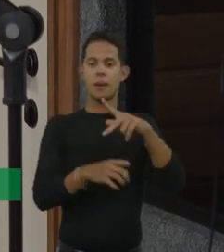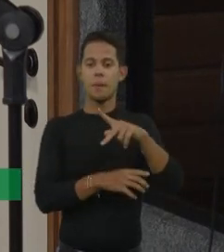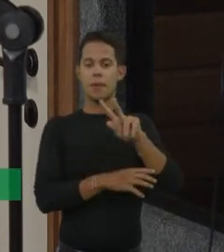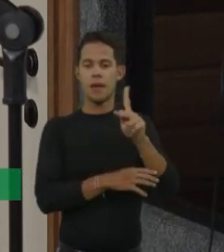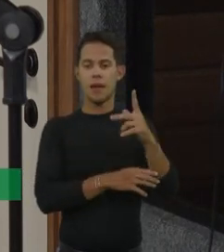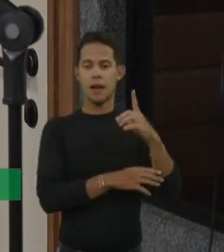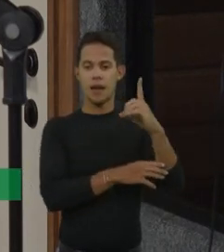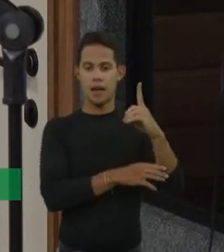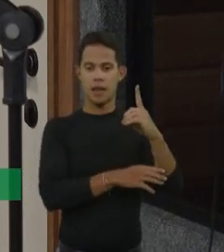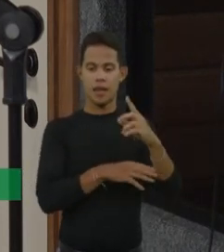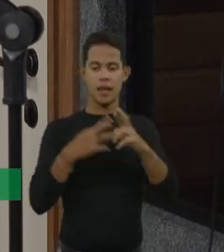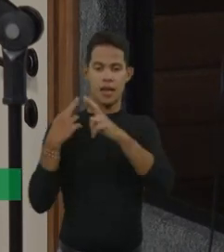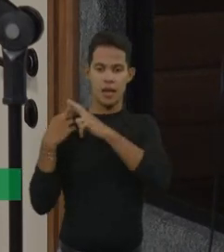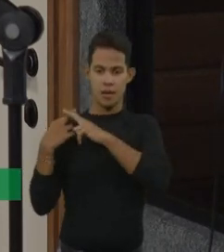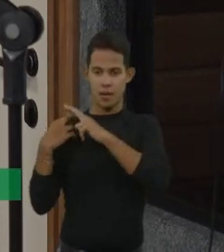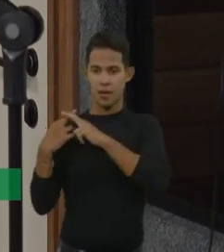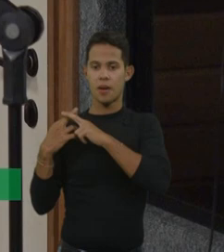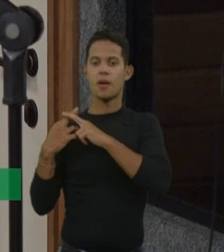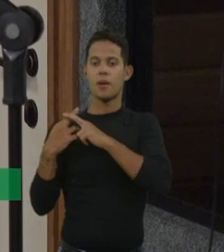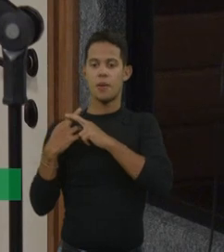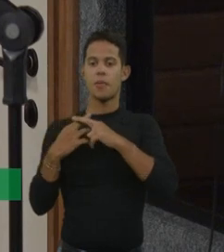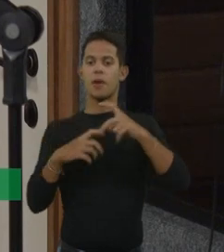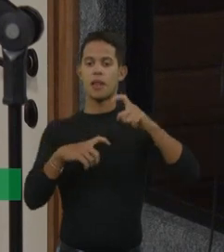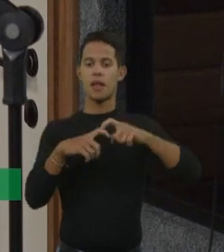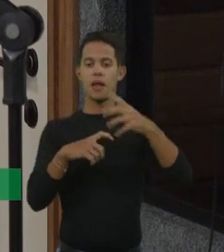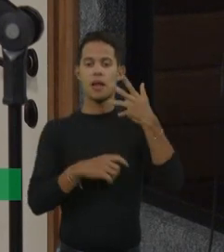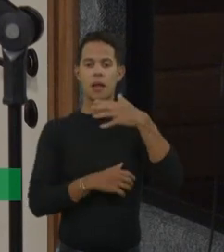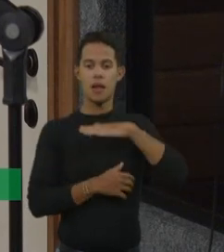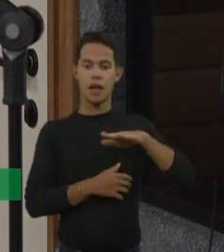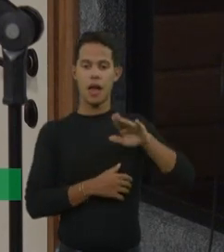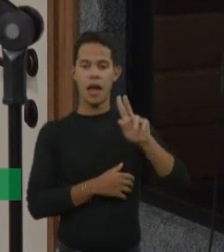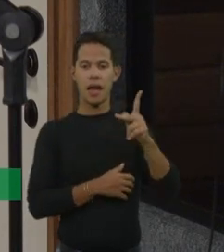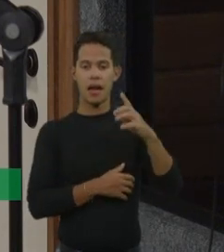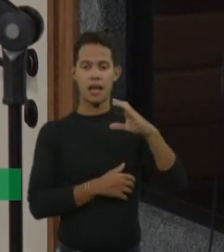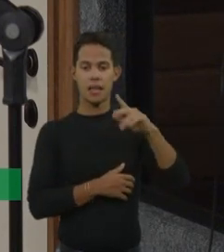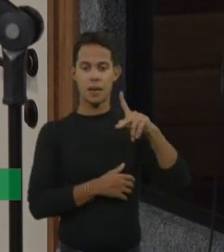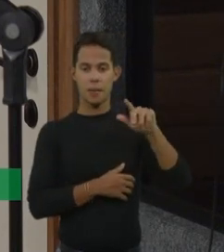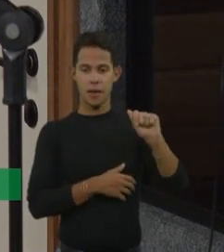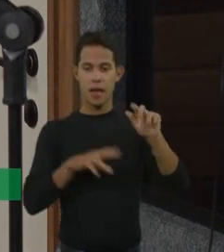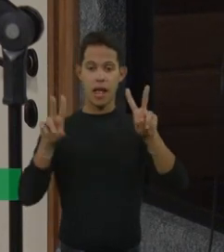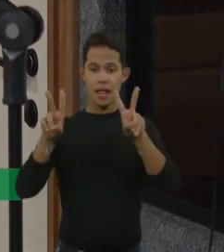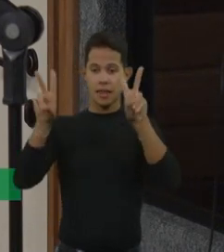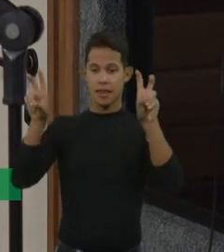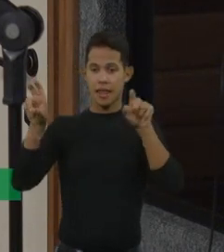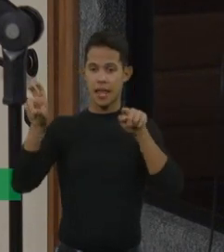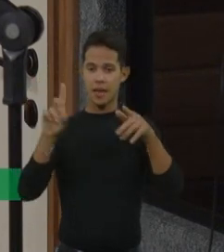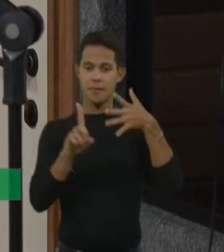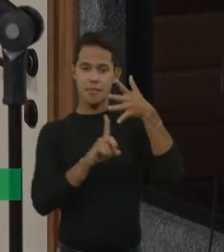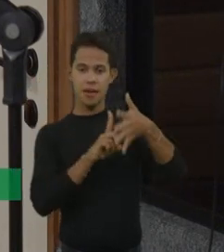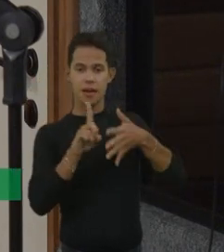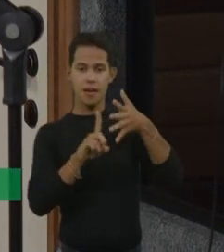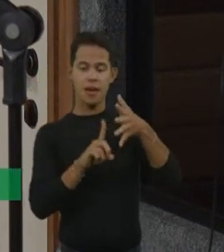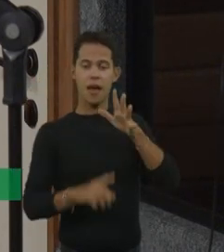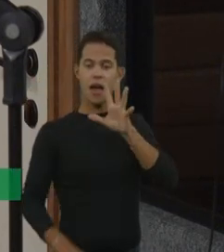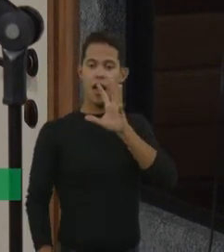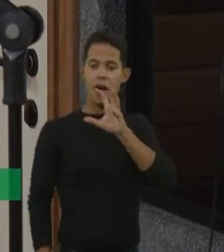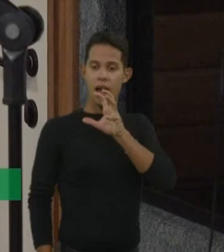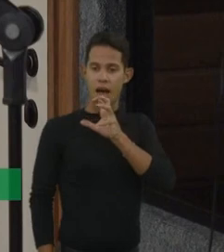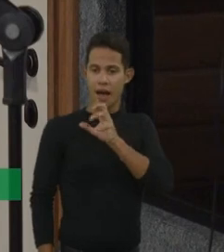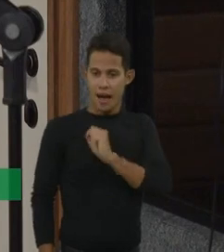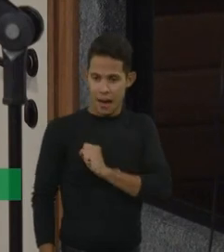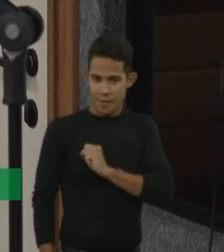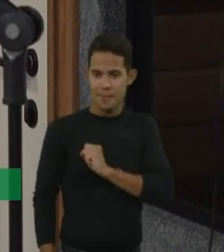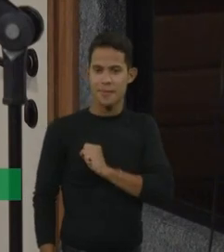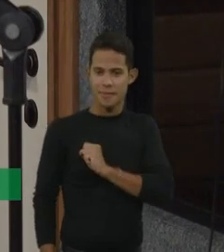infantil de doenças neuromusculares do HCPA. Tem como tema na sua palestra AMI na era das novas